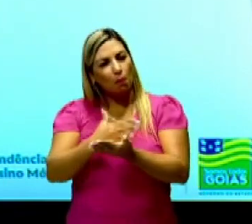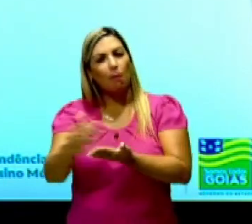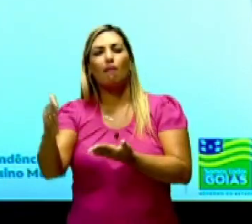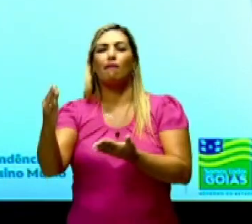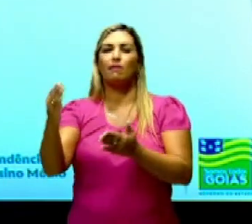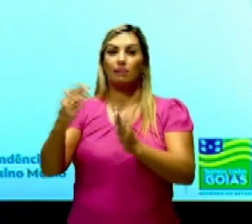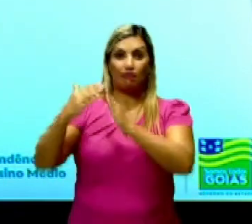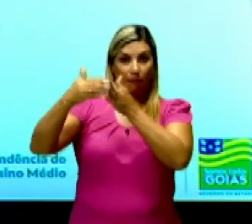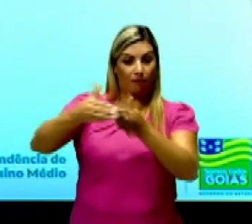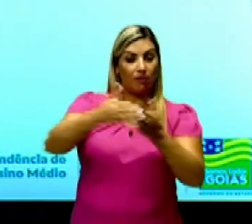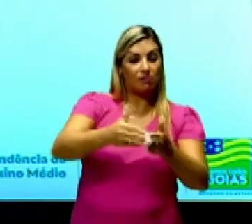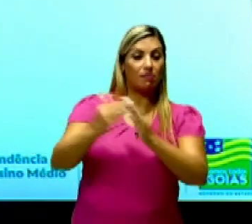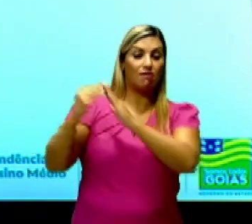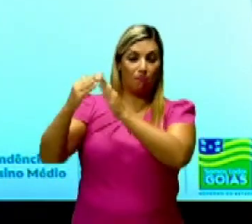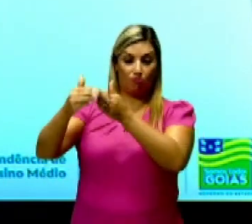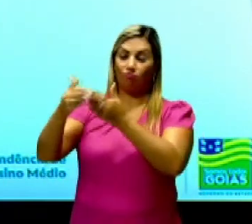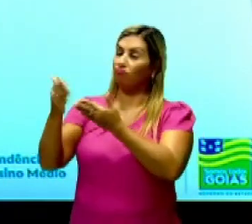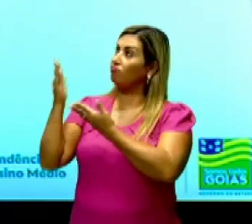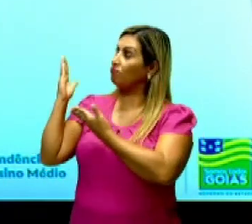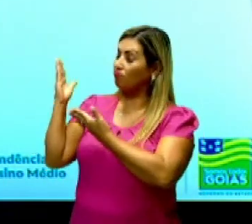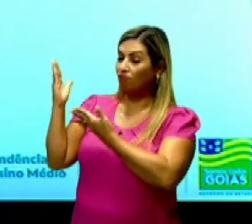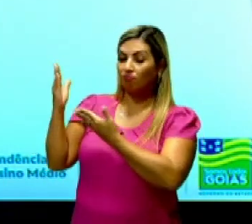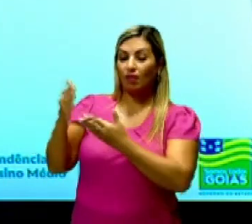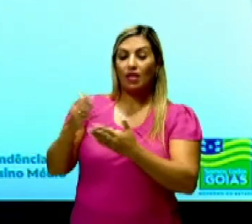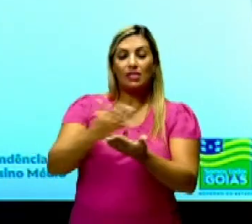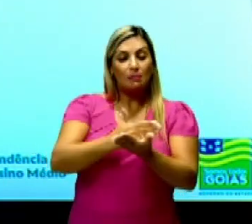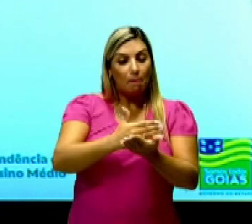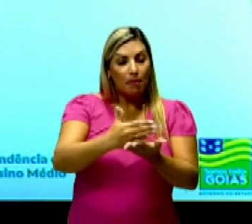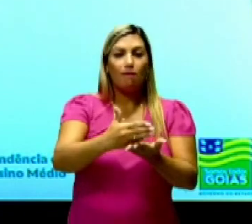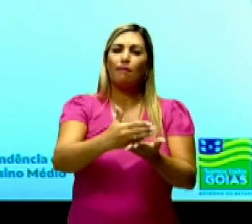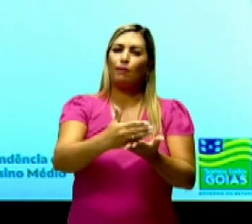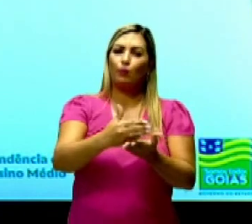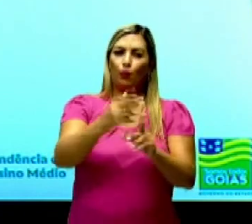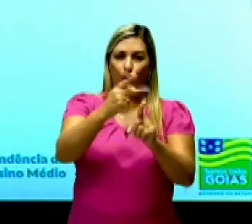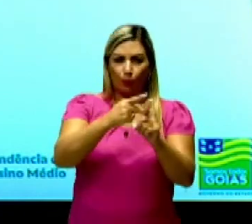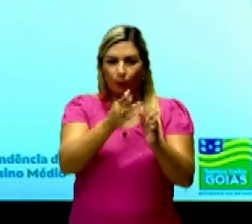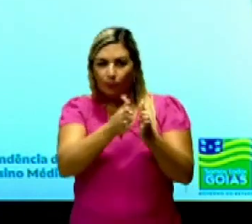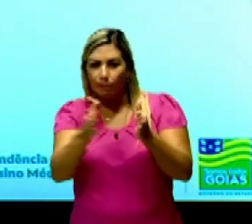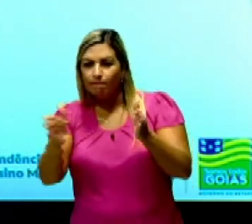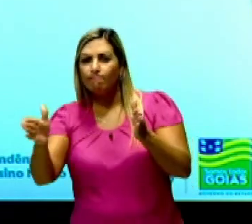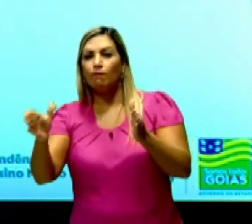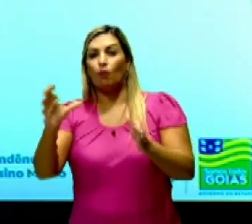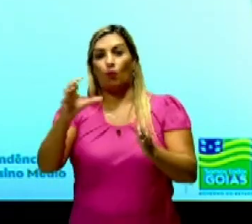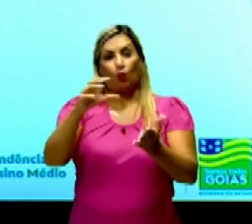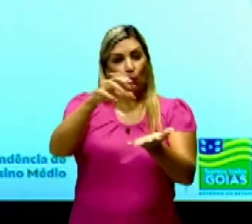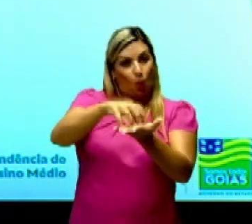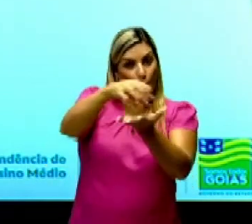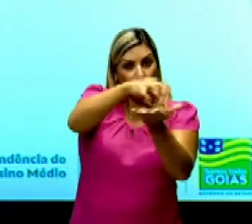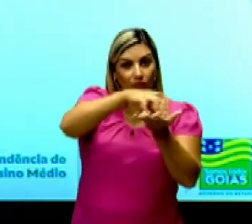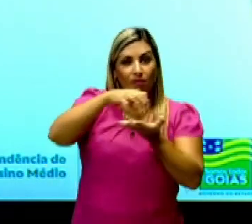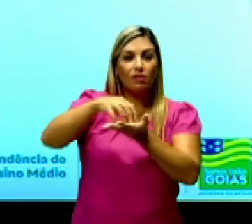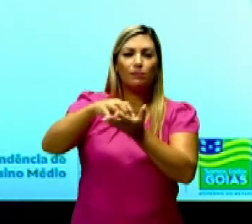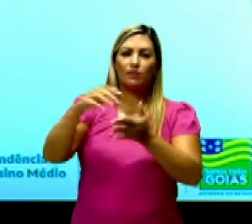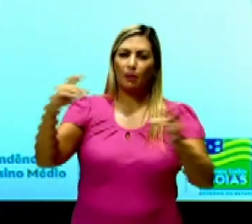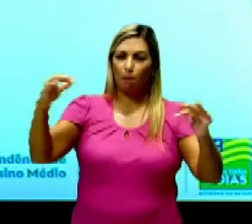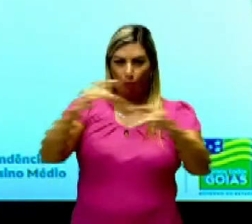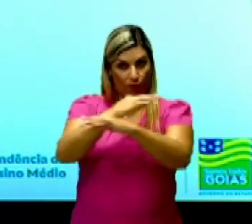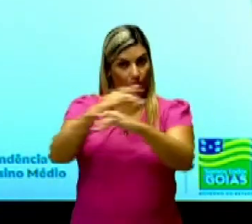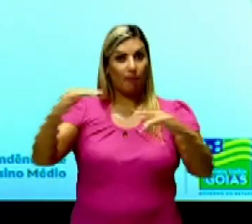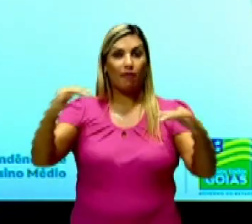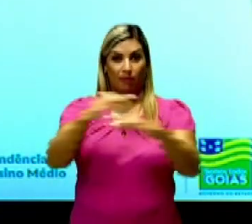com as grandes navegações. Então, o período do colonialismo. Nesse período do colonialismo, a gente vai ter grandes movimentos